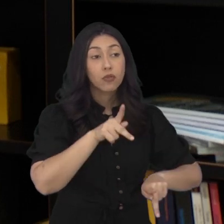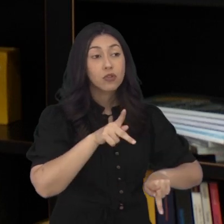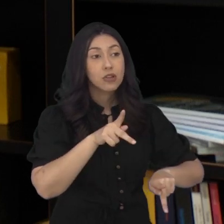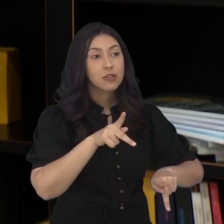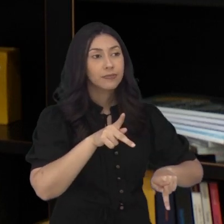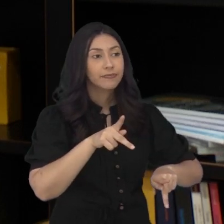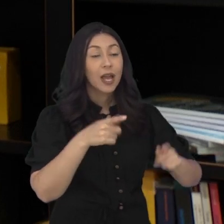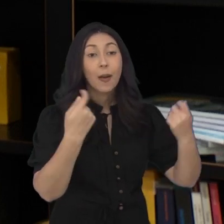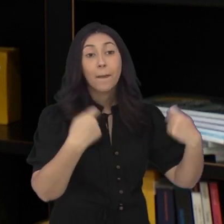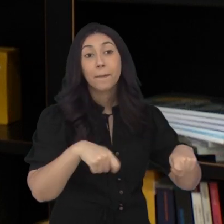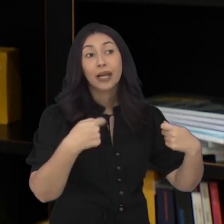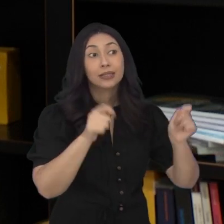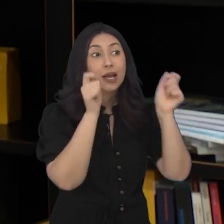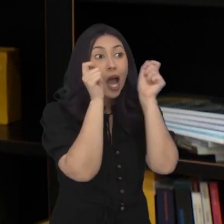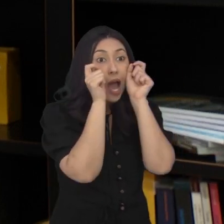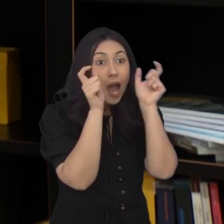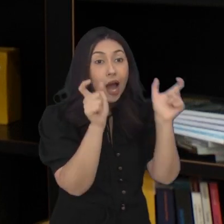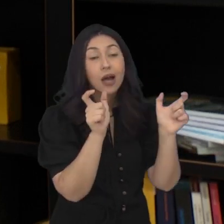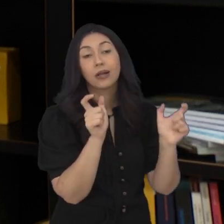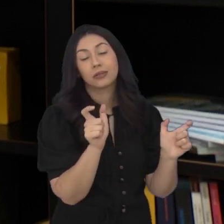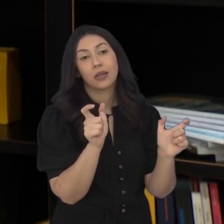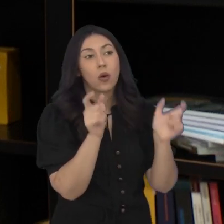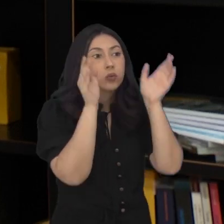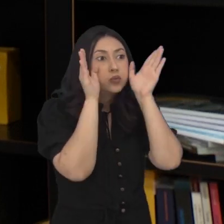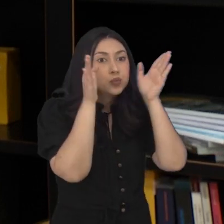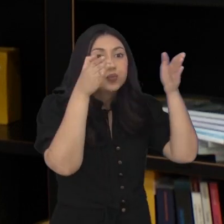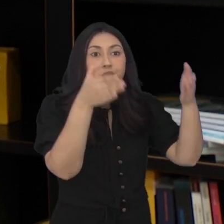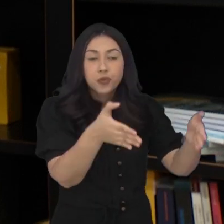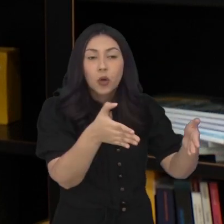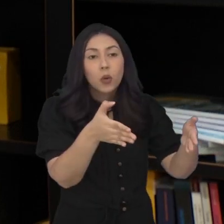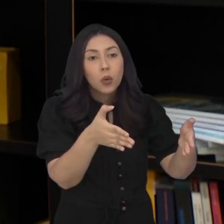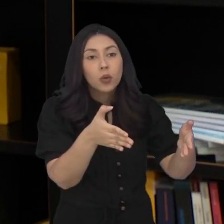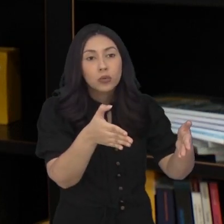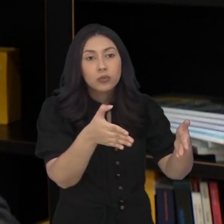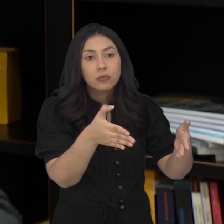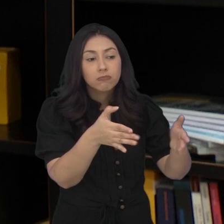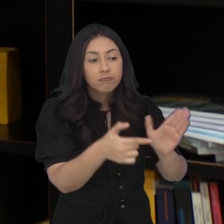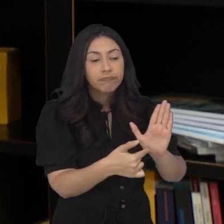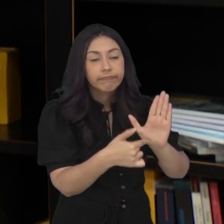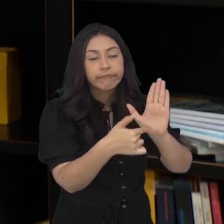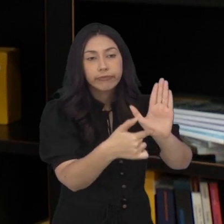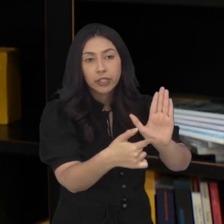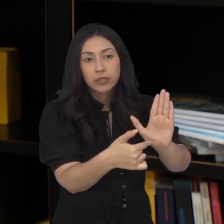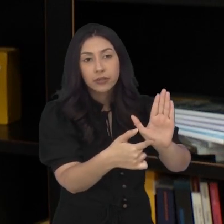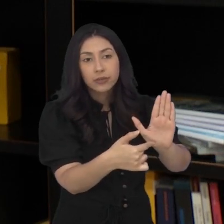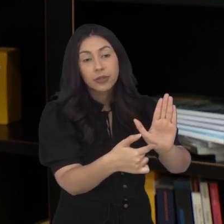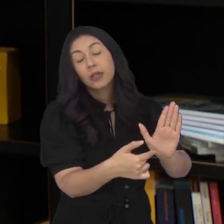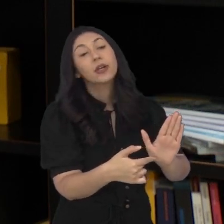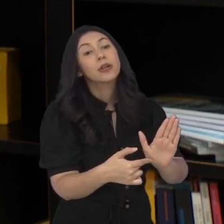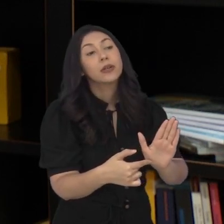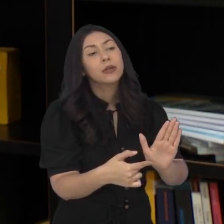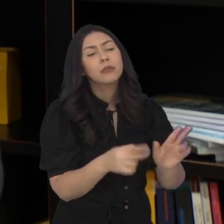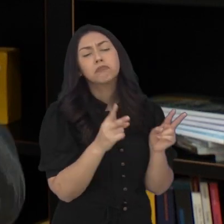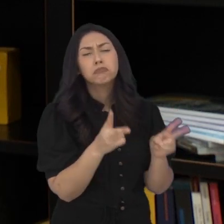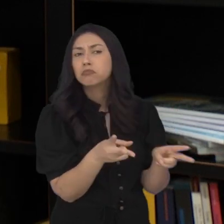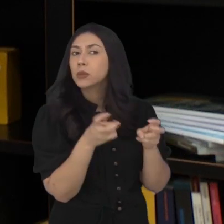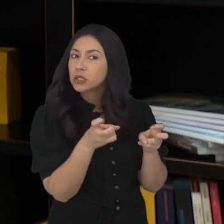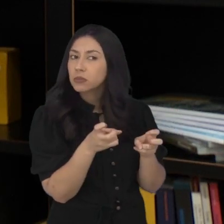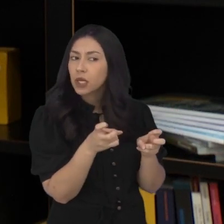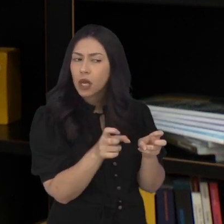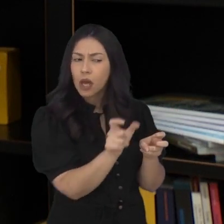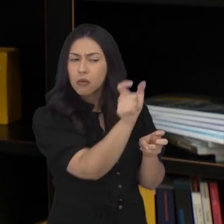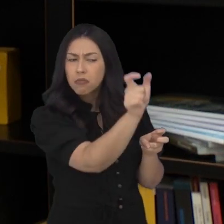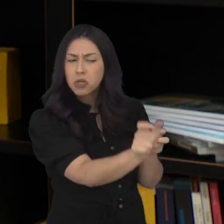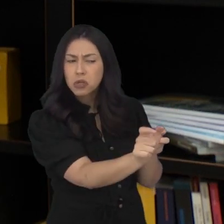atenção mais acurada, um olhar mais acurado para a situação exposta pelo cidadão para verificar